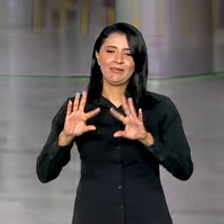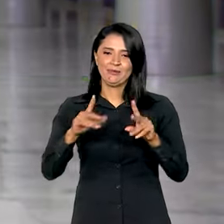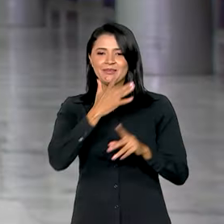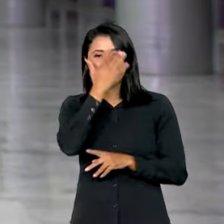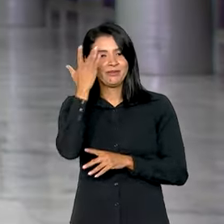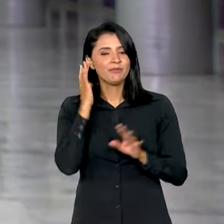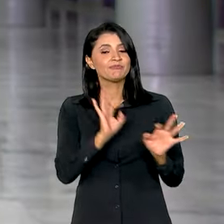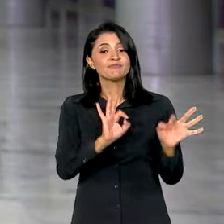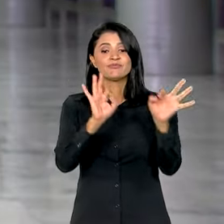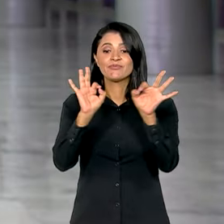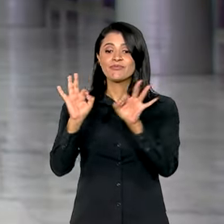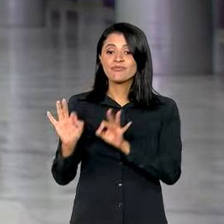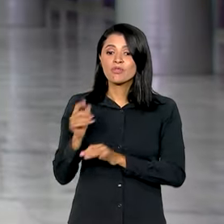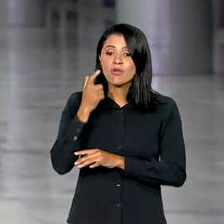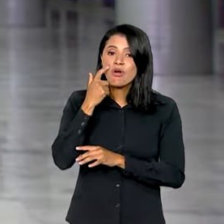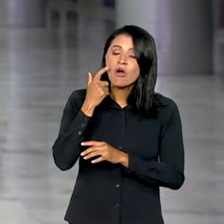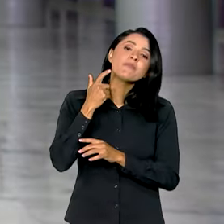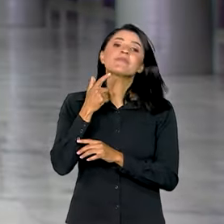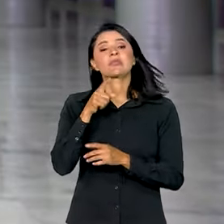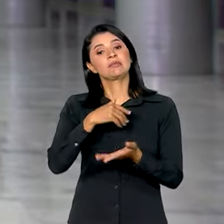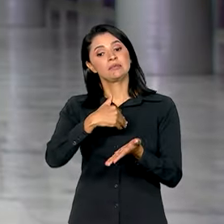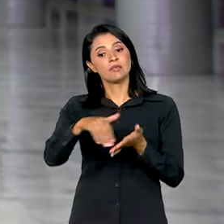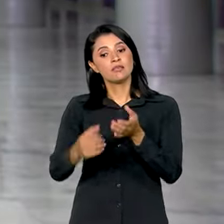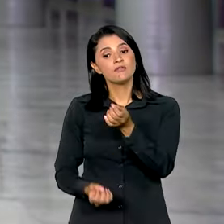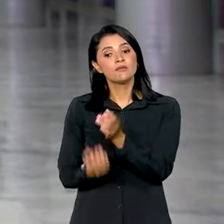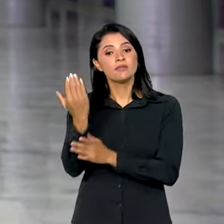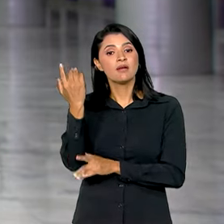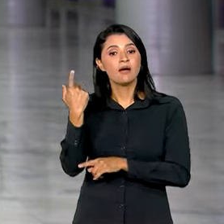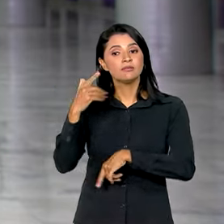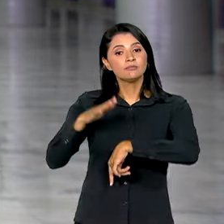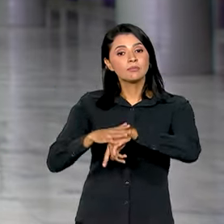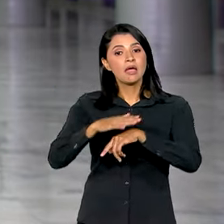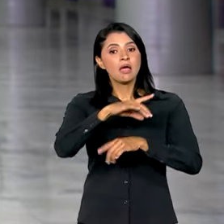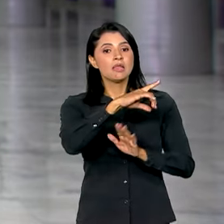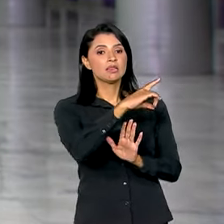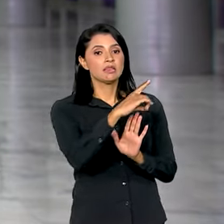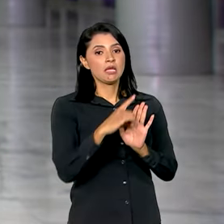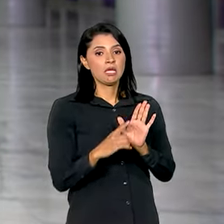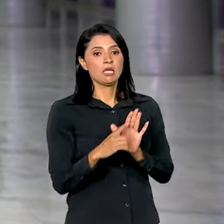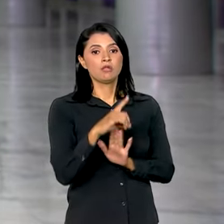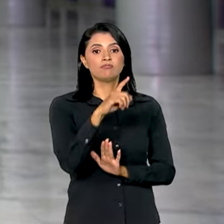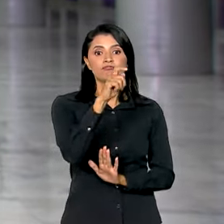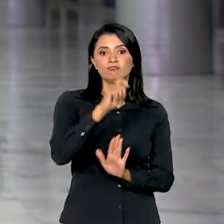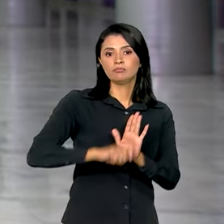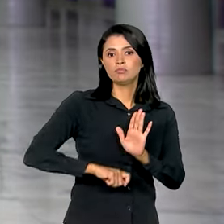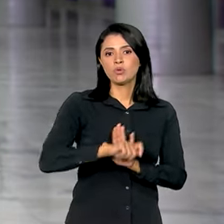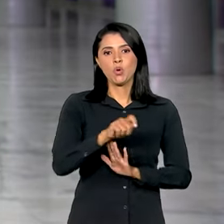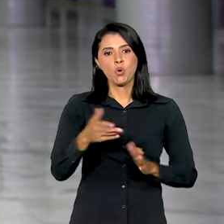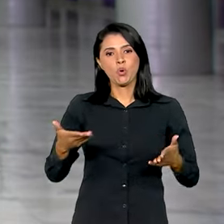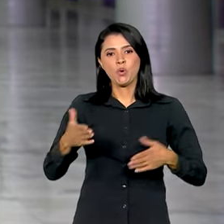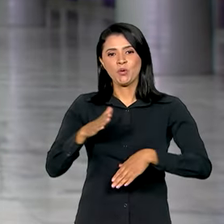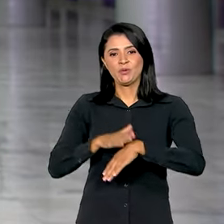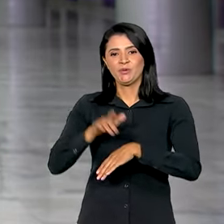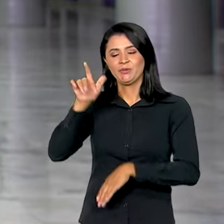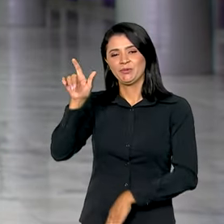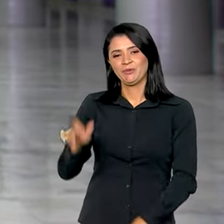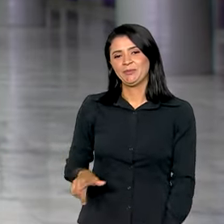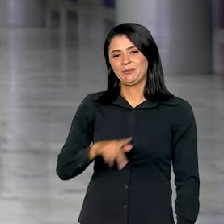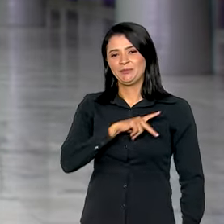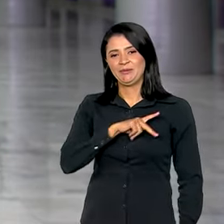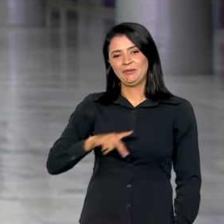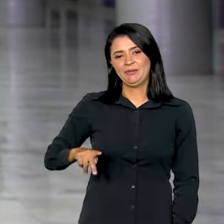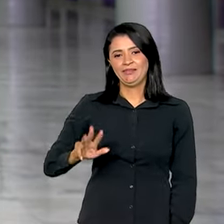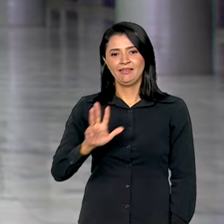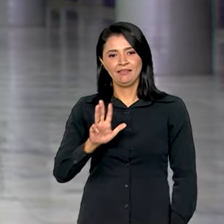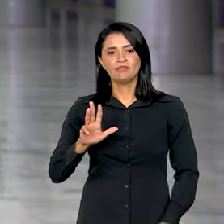assistem. Olha, a secretaria foi criada por meio de decreto assinado hoje pelo presidente Lula. Ela